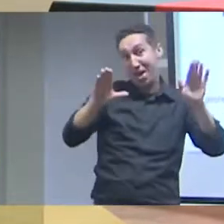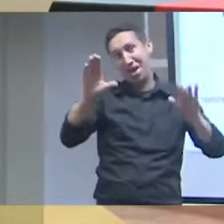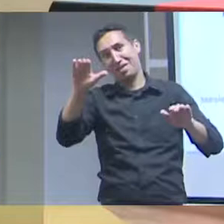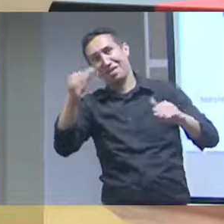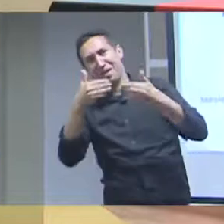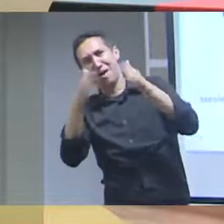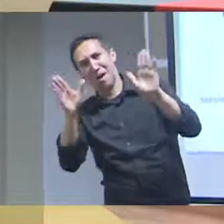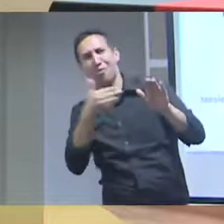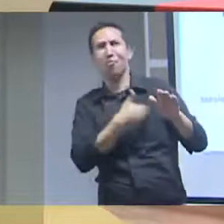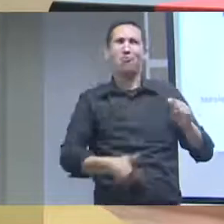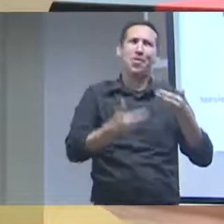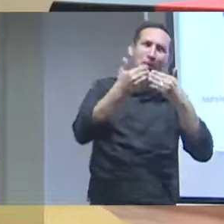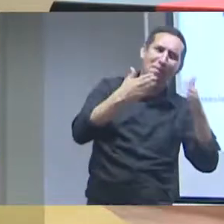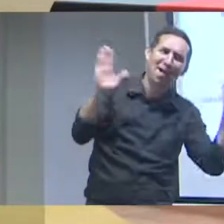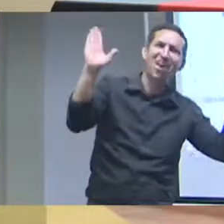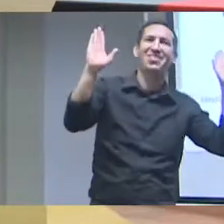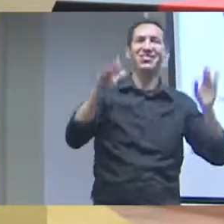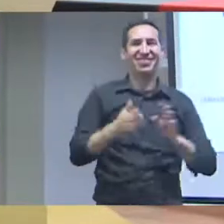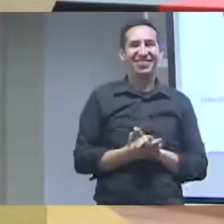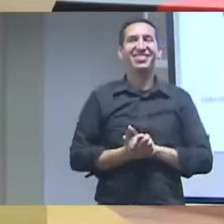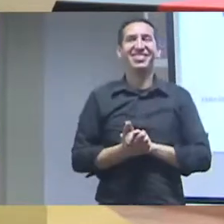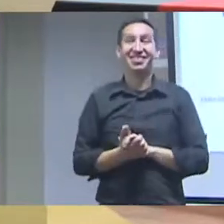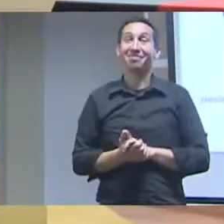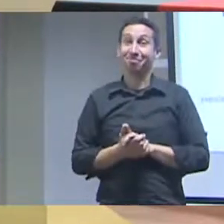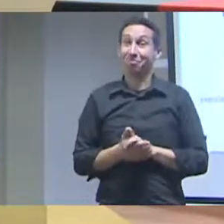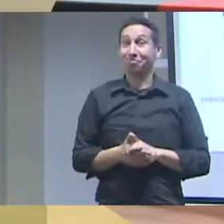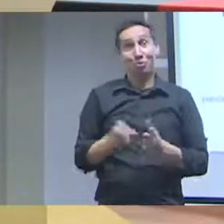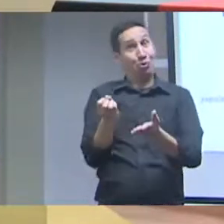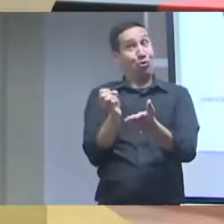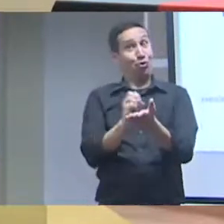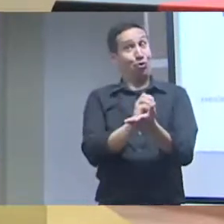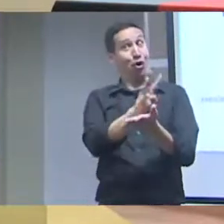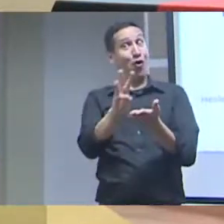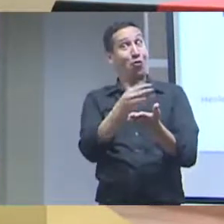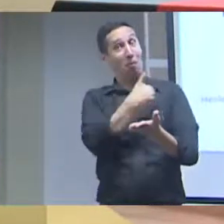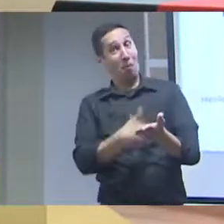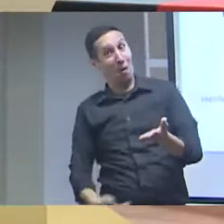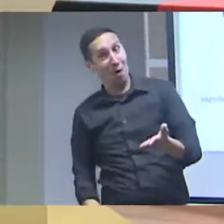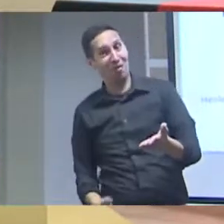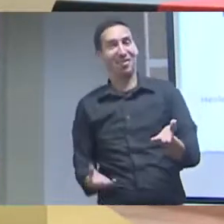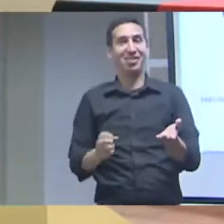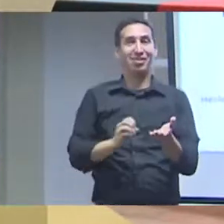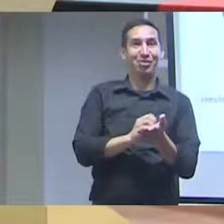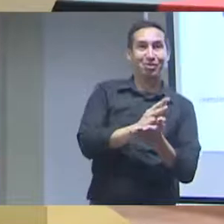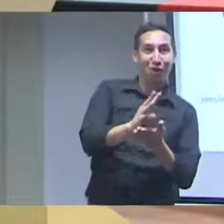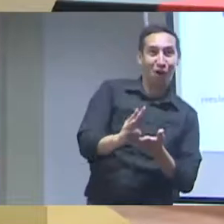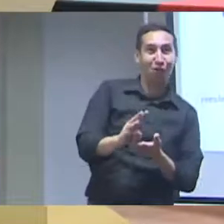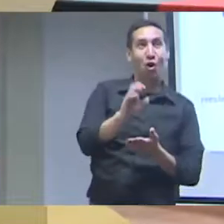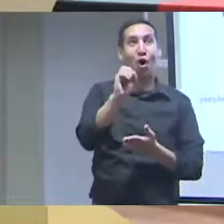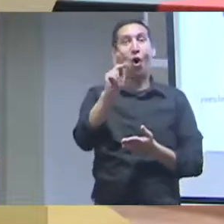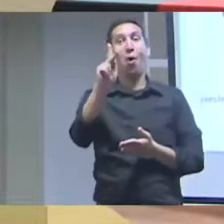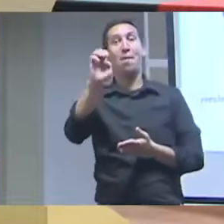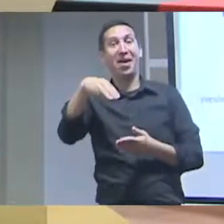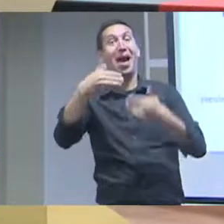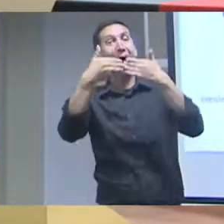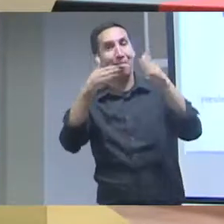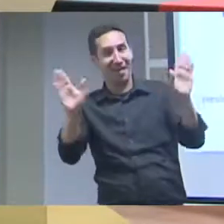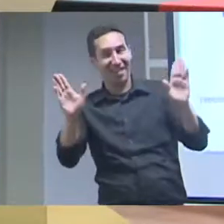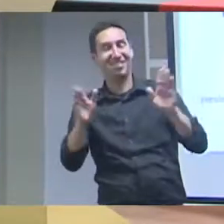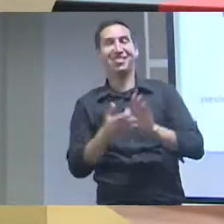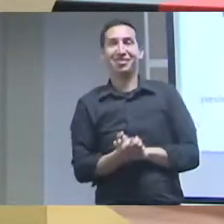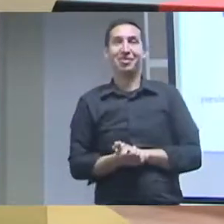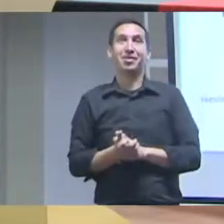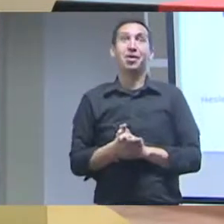aberta, governo aberto, software público, software open software. Então, já faz algum